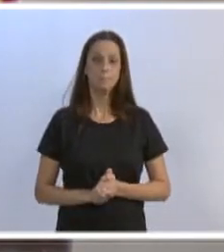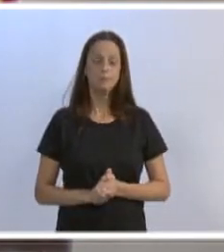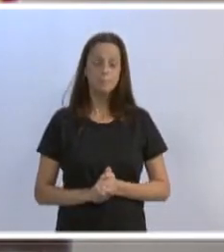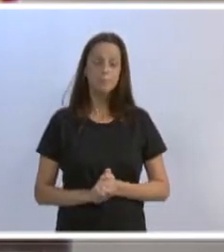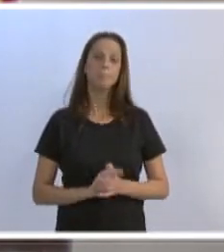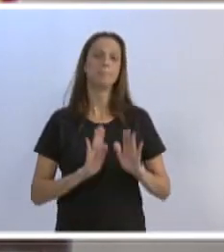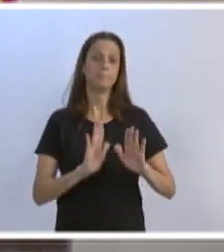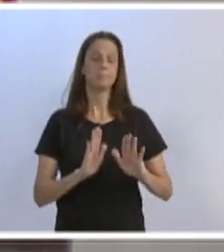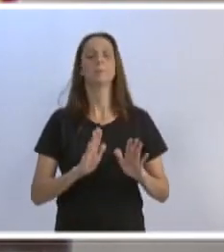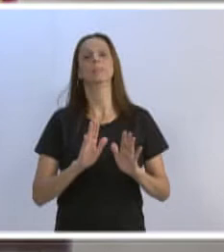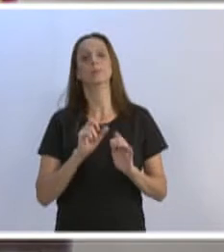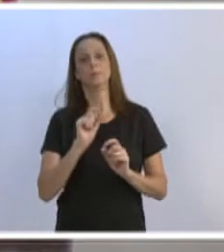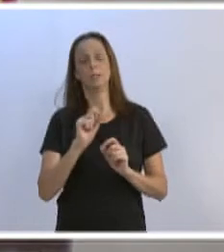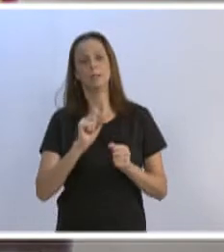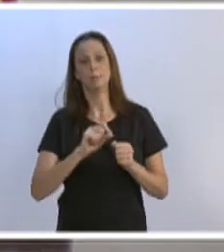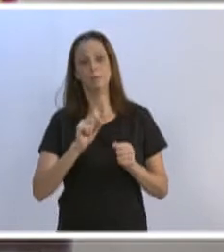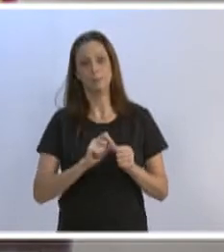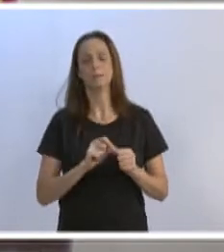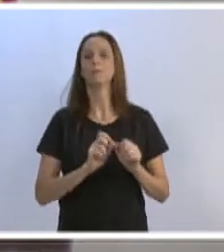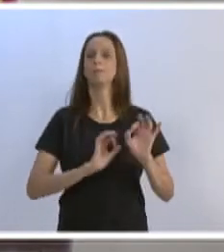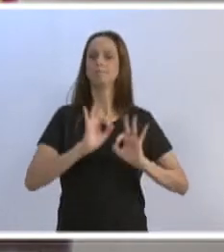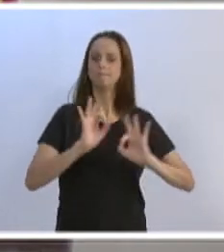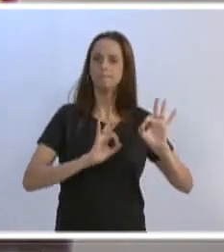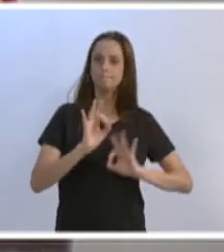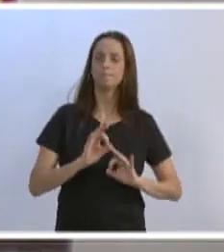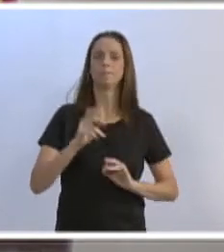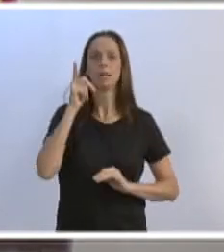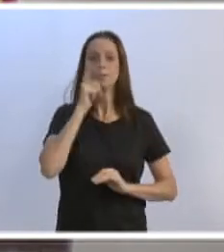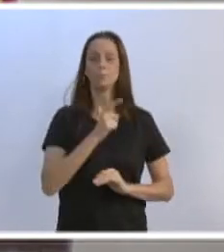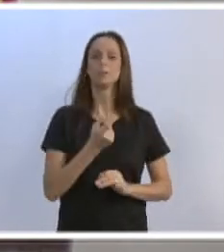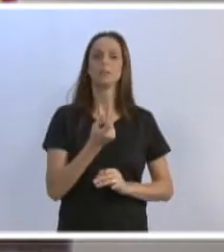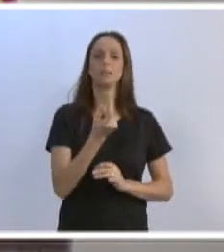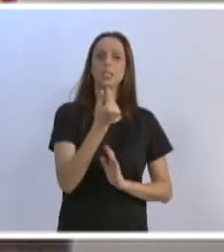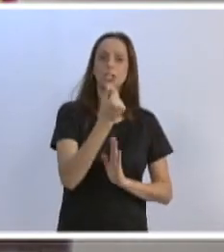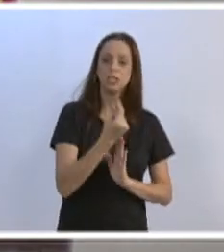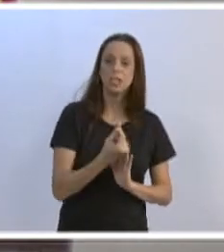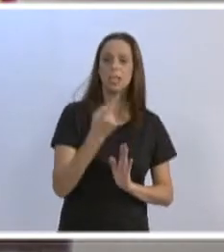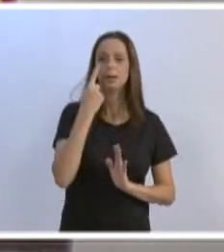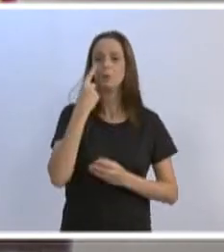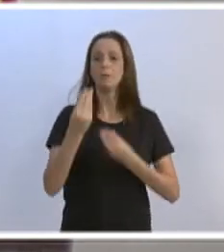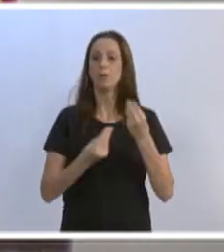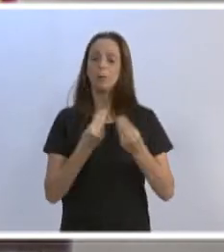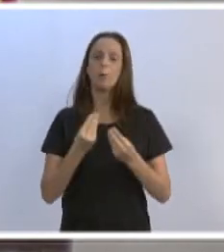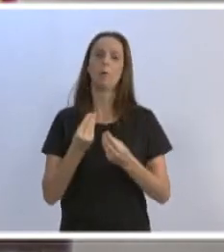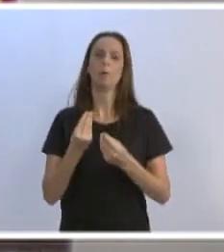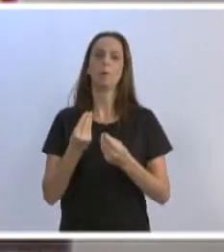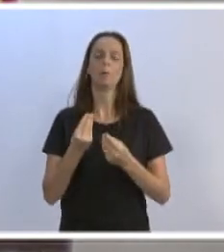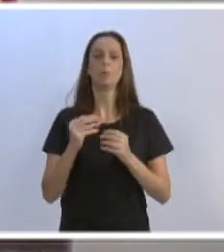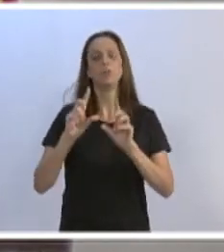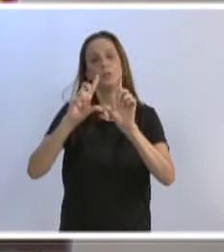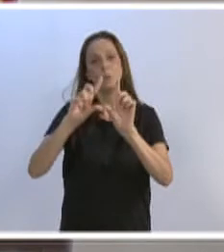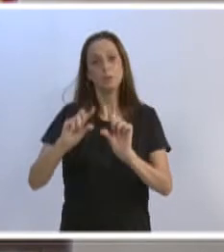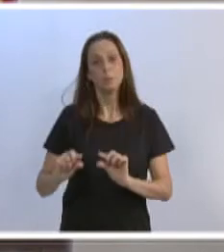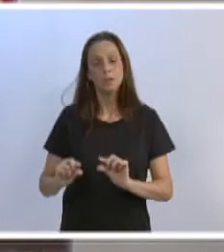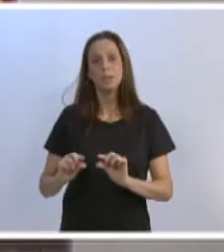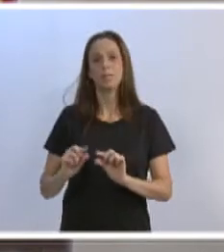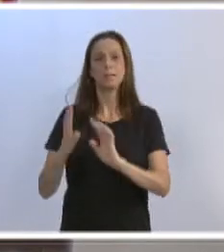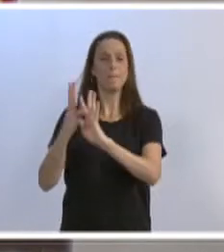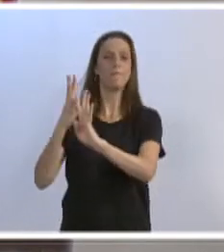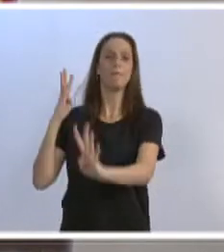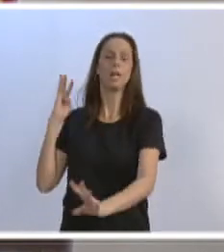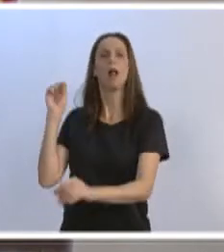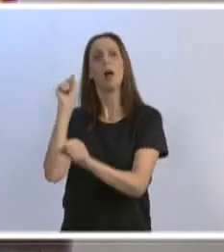trabalhando agora sim para fazer um levantamento financeiro do que pode estar aí diminuindo um pouco essa fila.